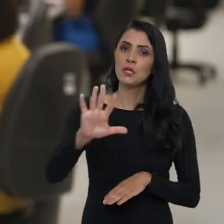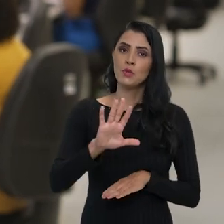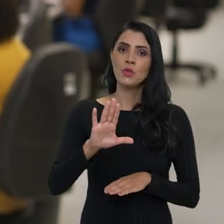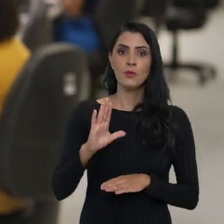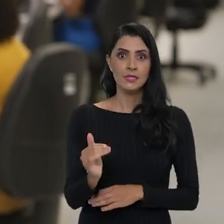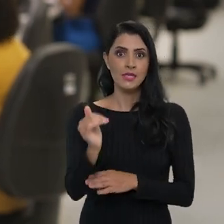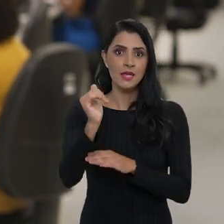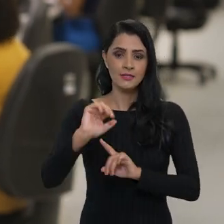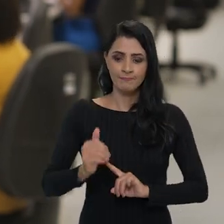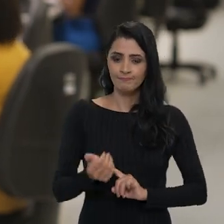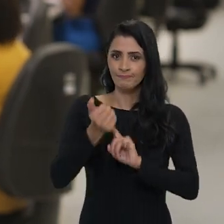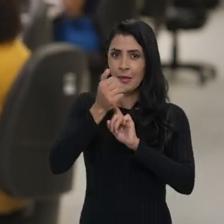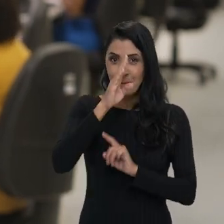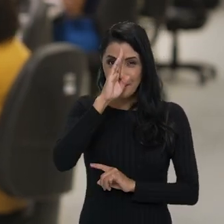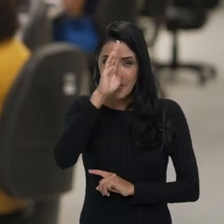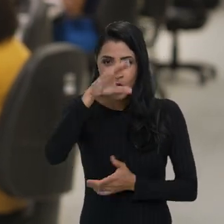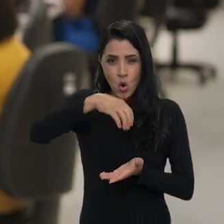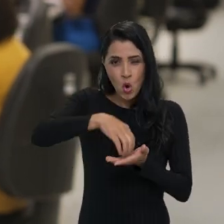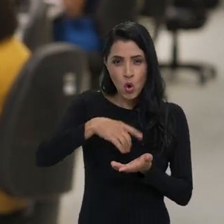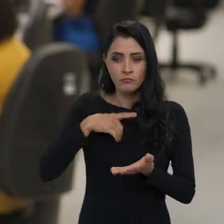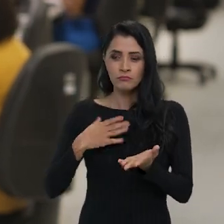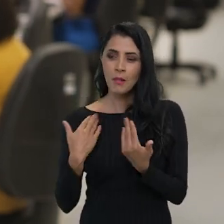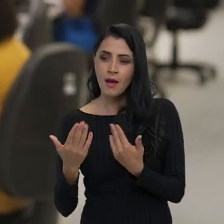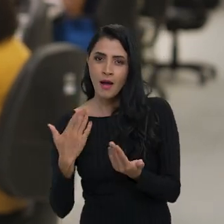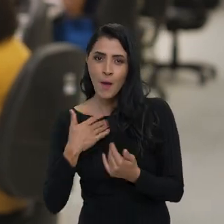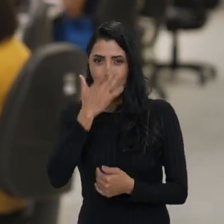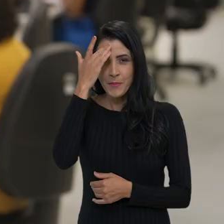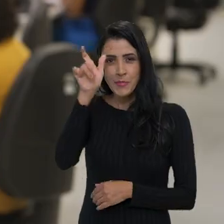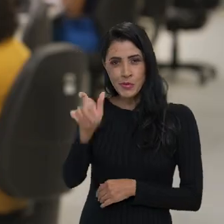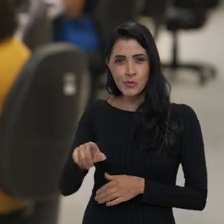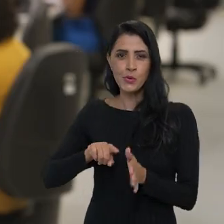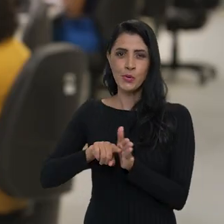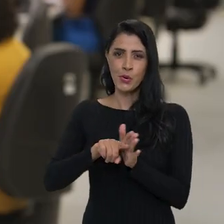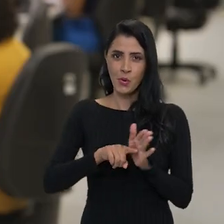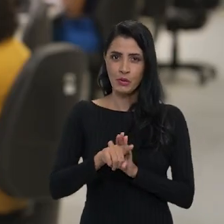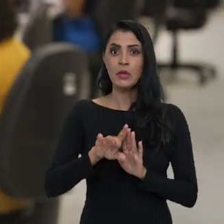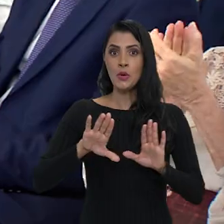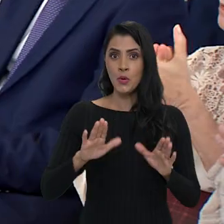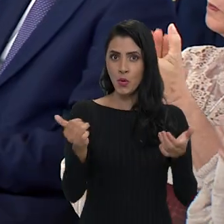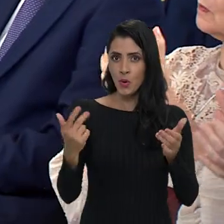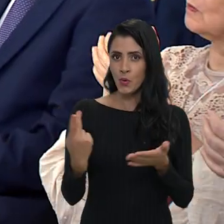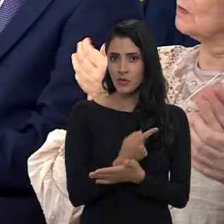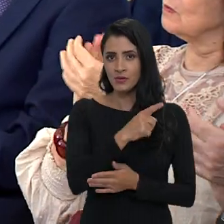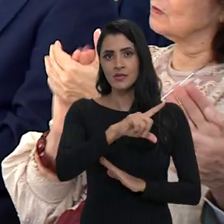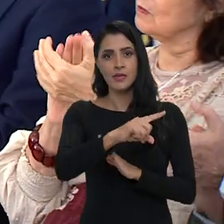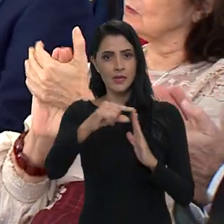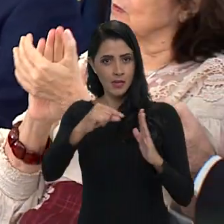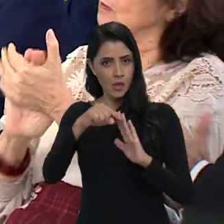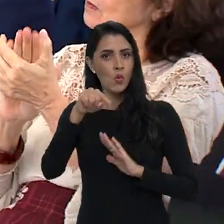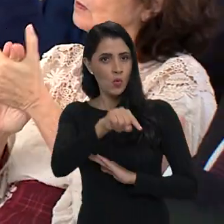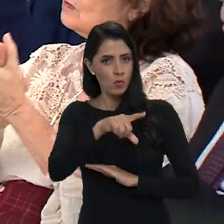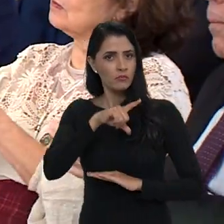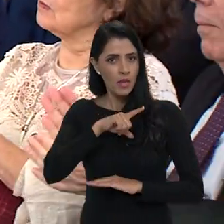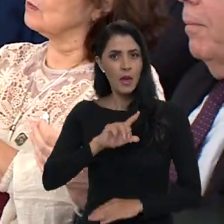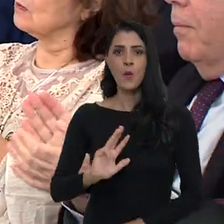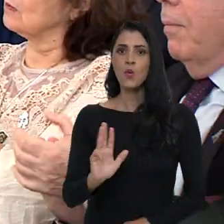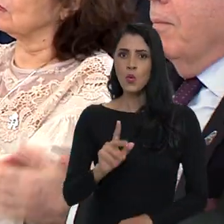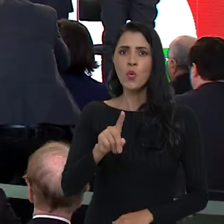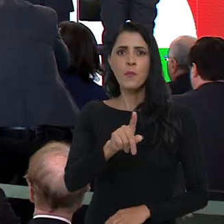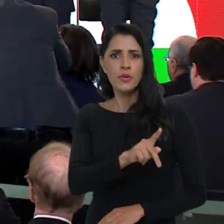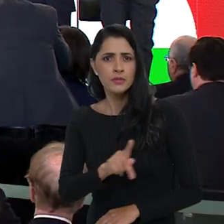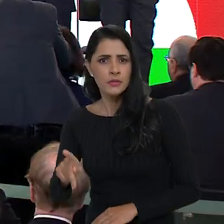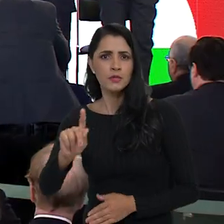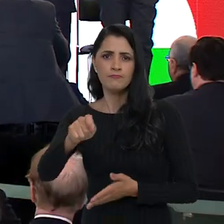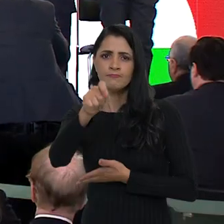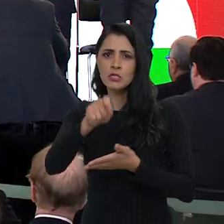Nacional de Ciência e Tecnologia, principal órgão de diálogo com pesquisadores. Durante cerimônia realizada no Palácio do Planalto,